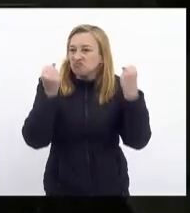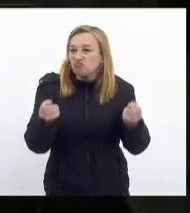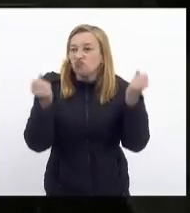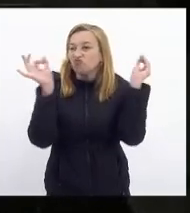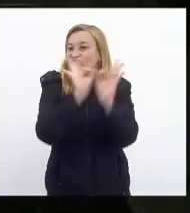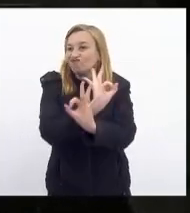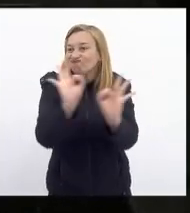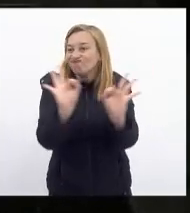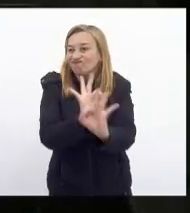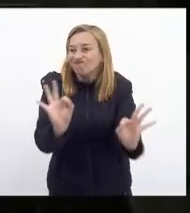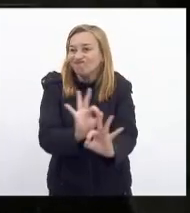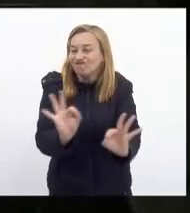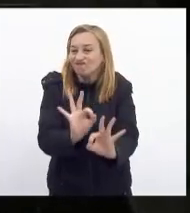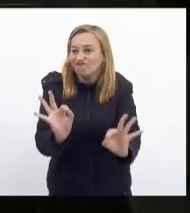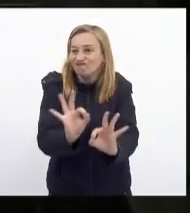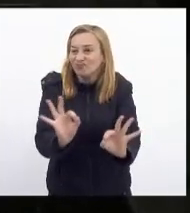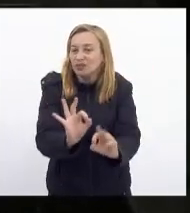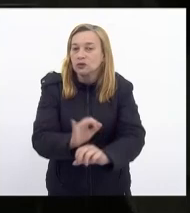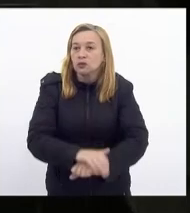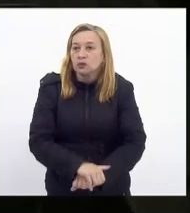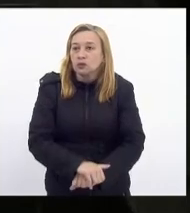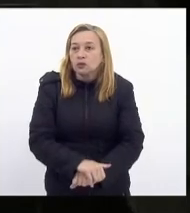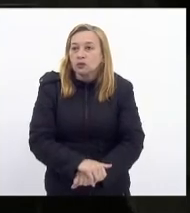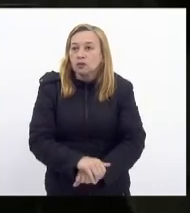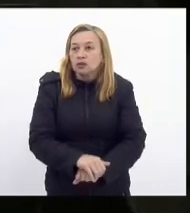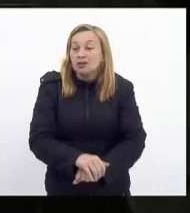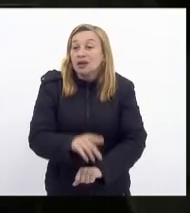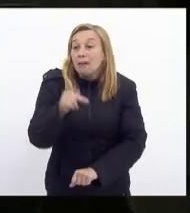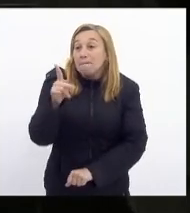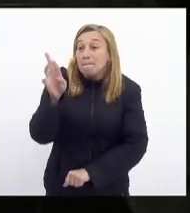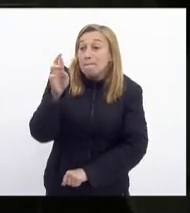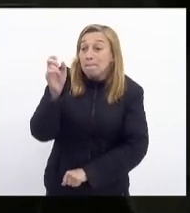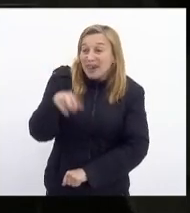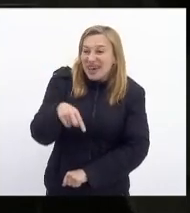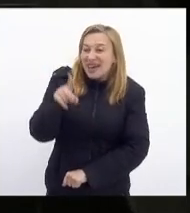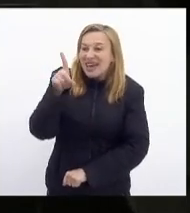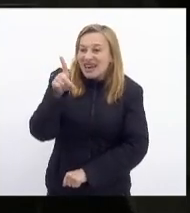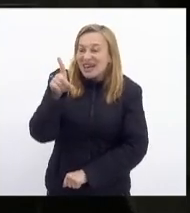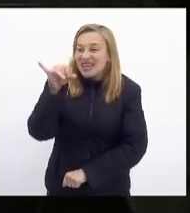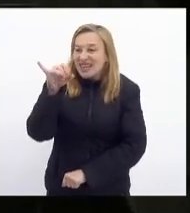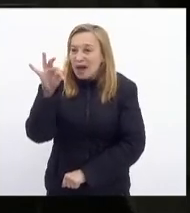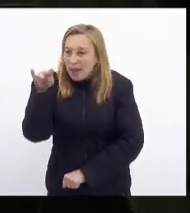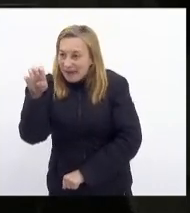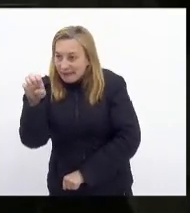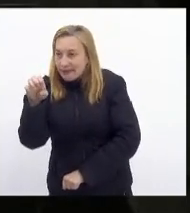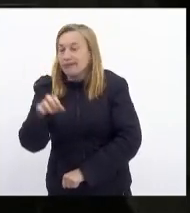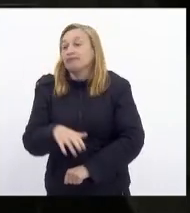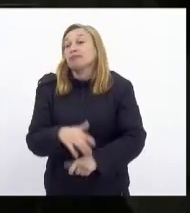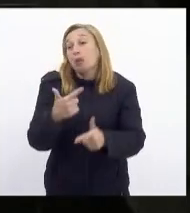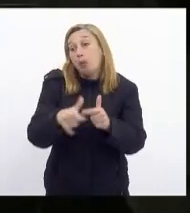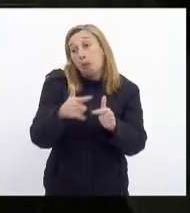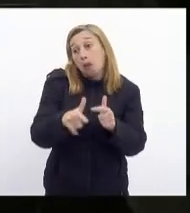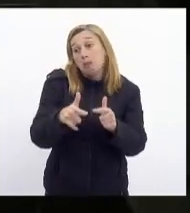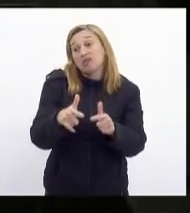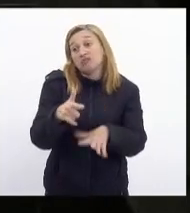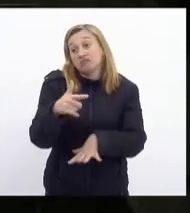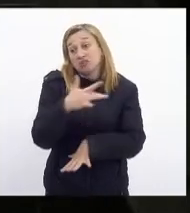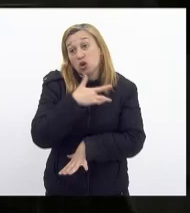se tornam pré-diabéticas e daí o caminho